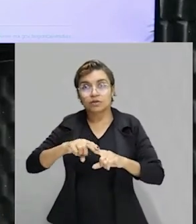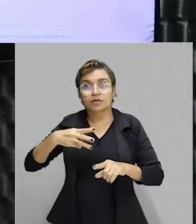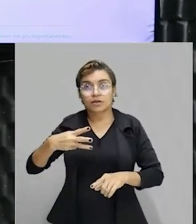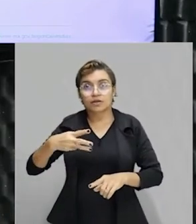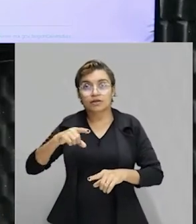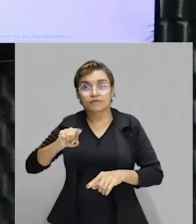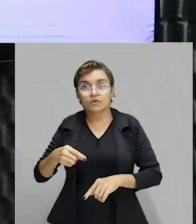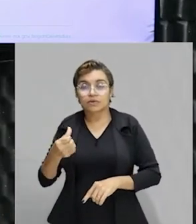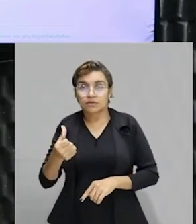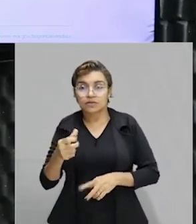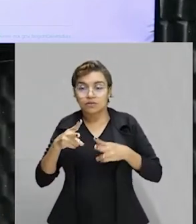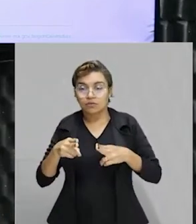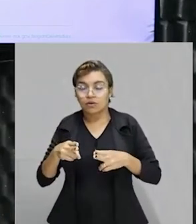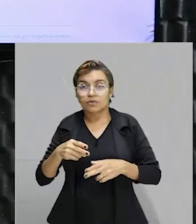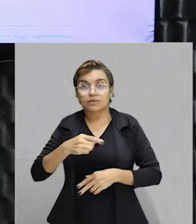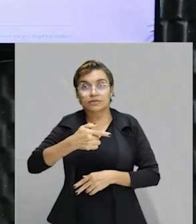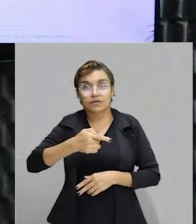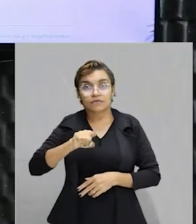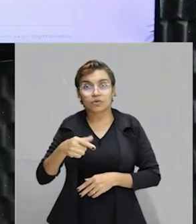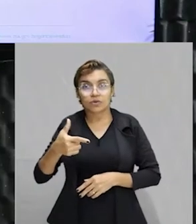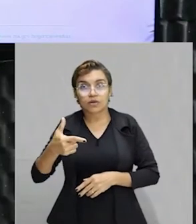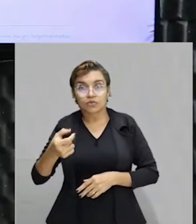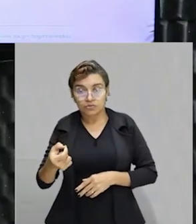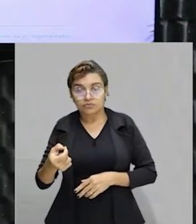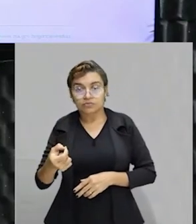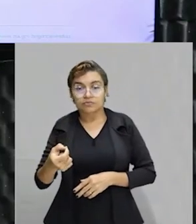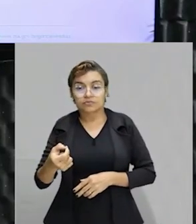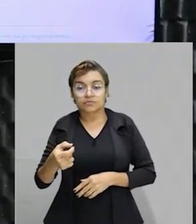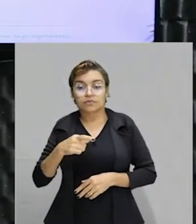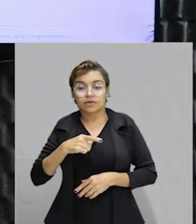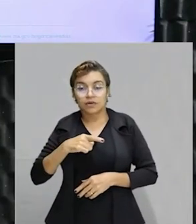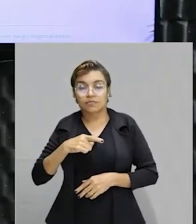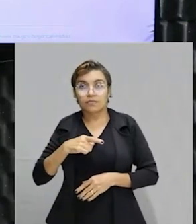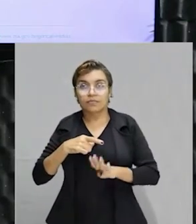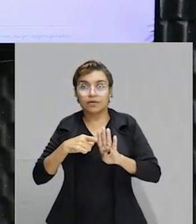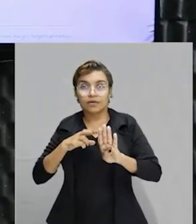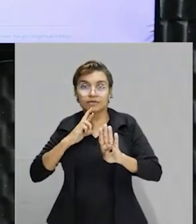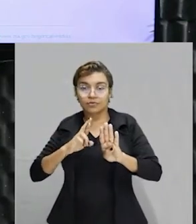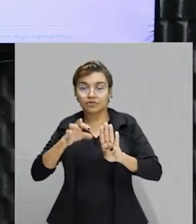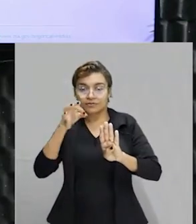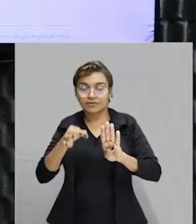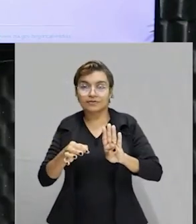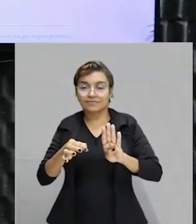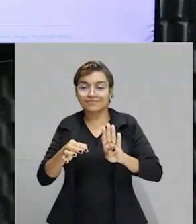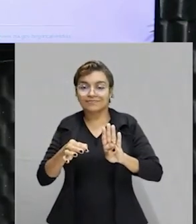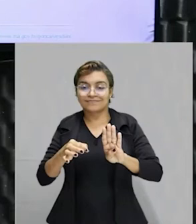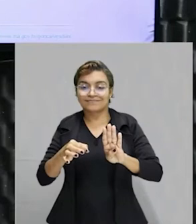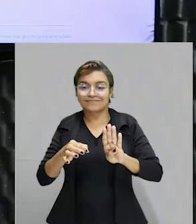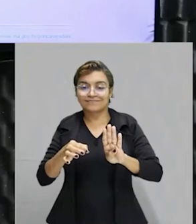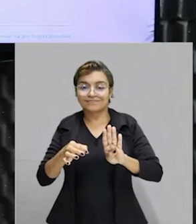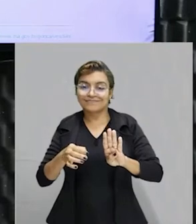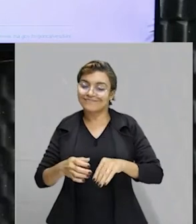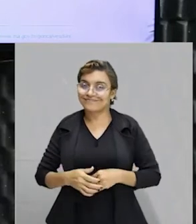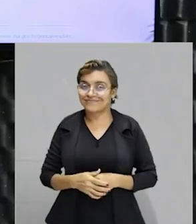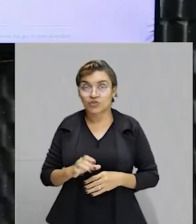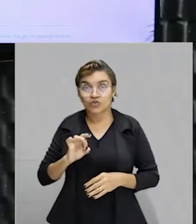,6 e isso corresponde ao 7,2. Lá no gabarito nós temos a letra B. Pronto, gente, próxima questão, porque aqui já não